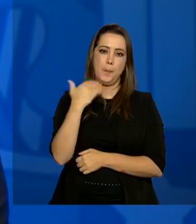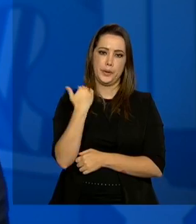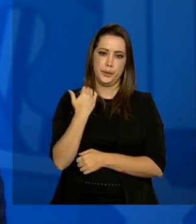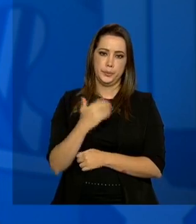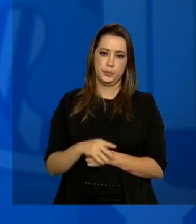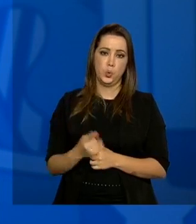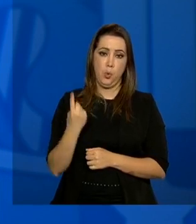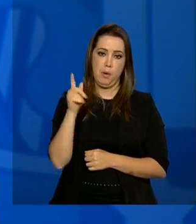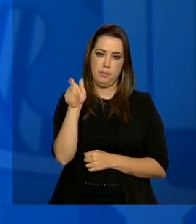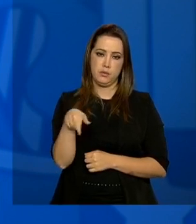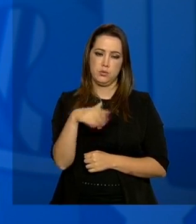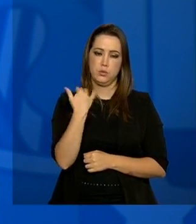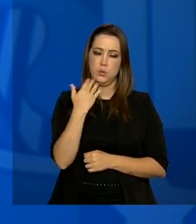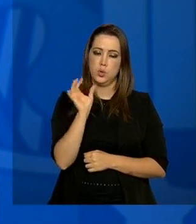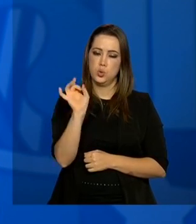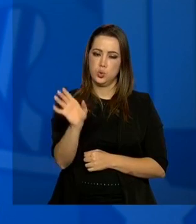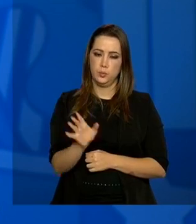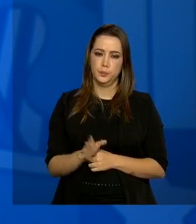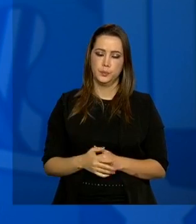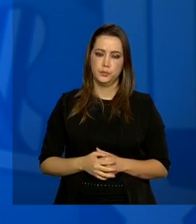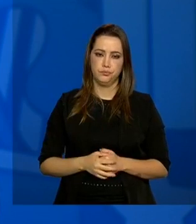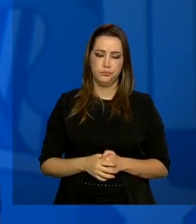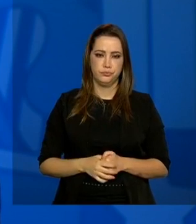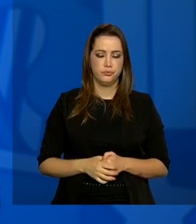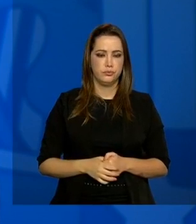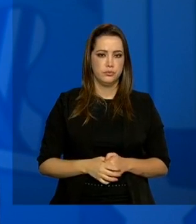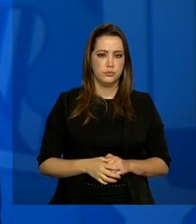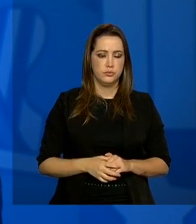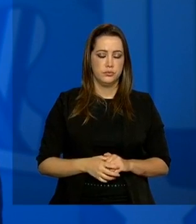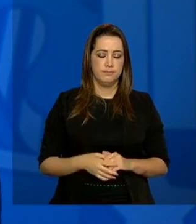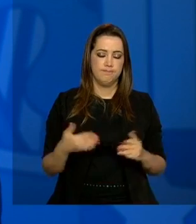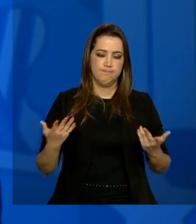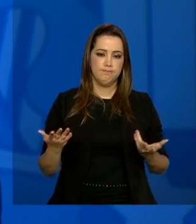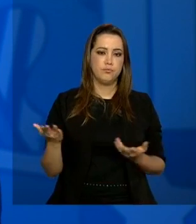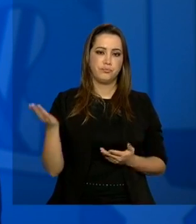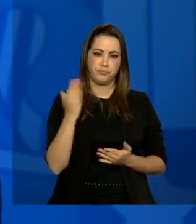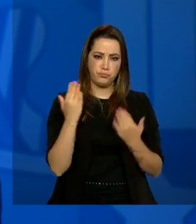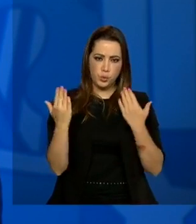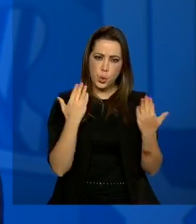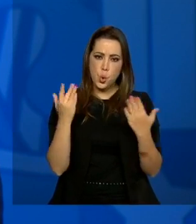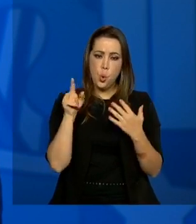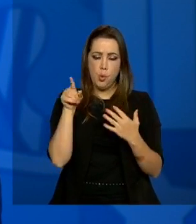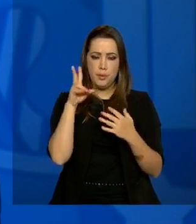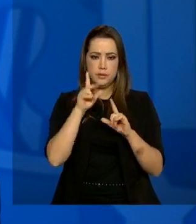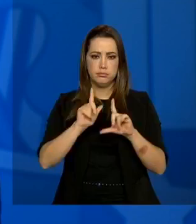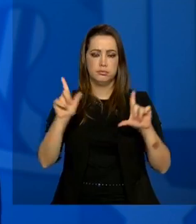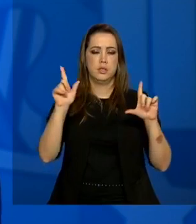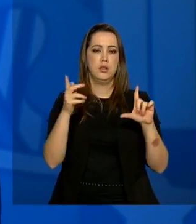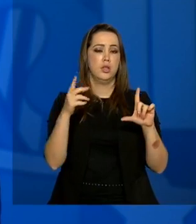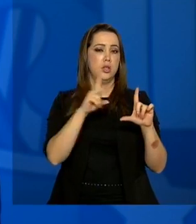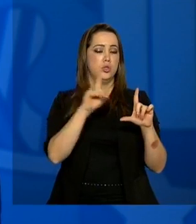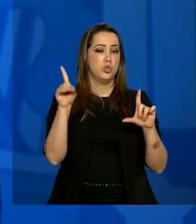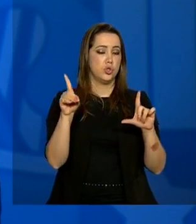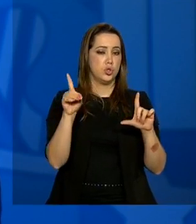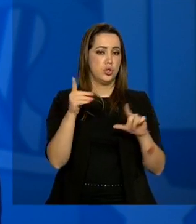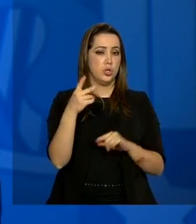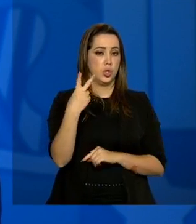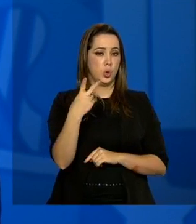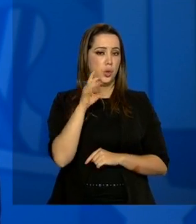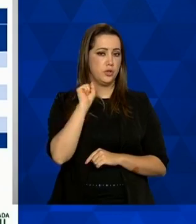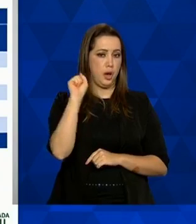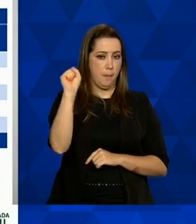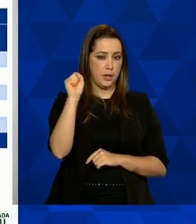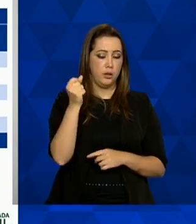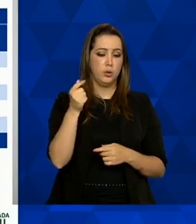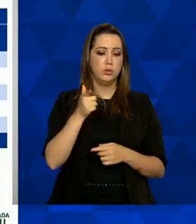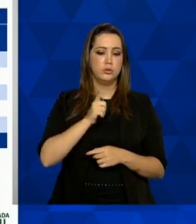até o momento. Próximo. então aí é uma comparação no dia 2 de abril nós tínhamos 471